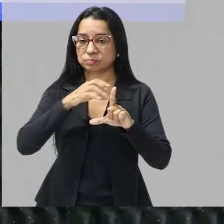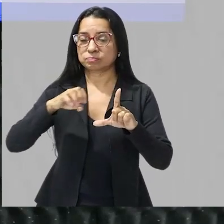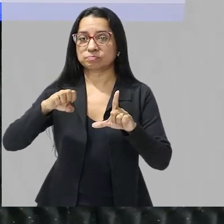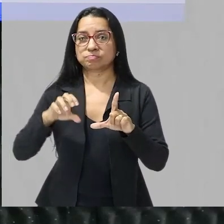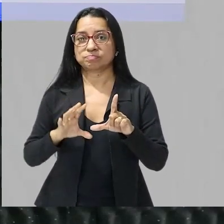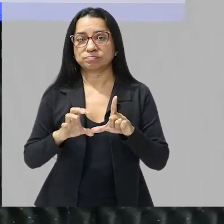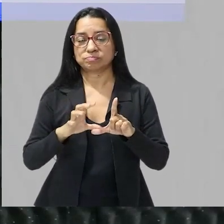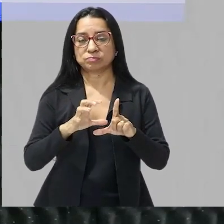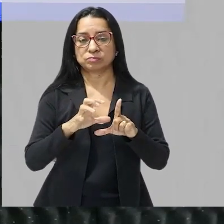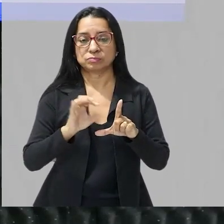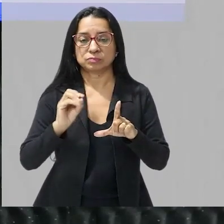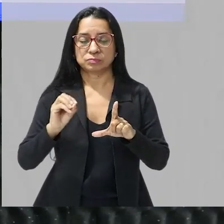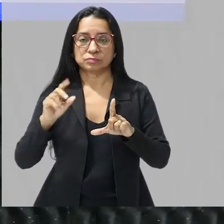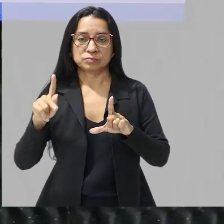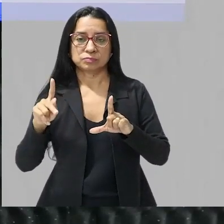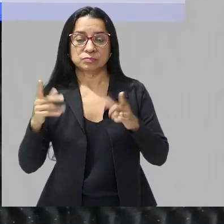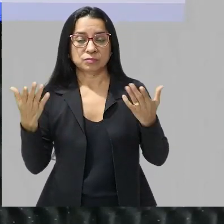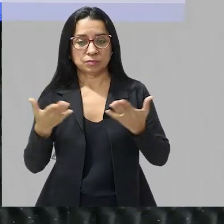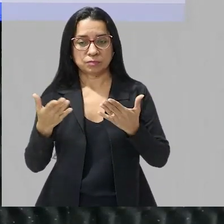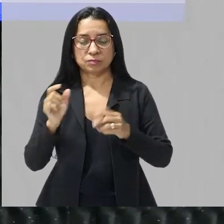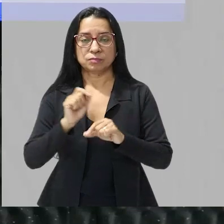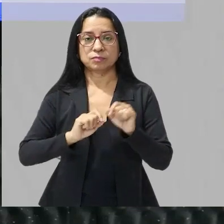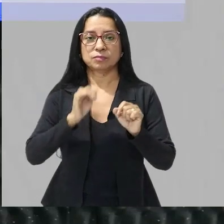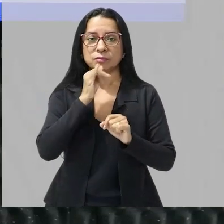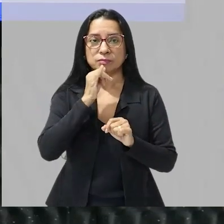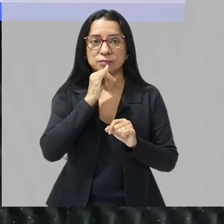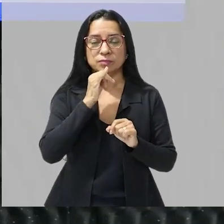ok agora é seguinte